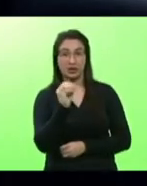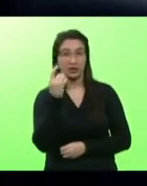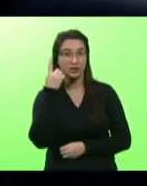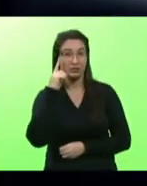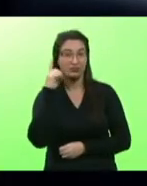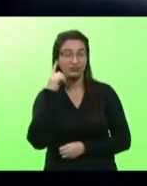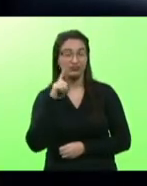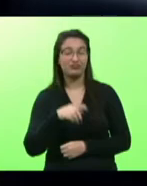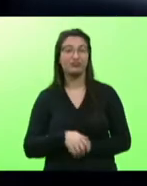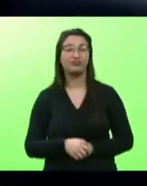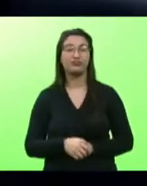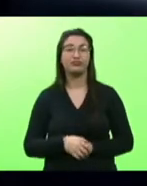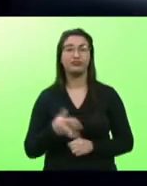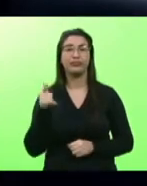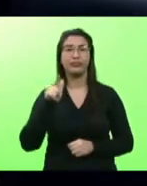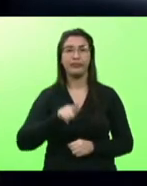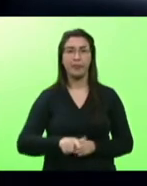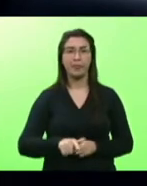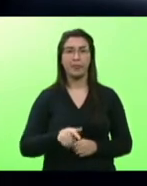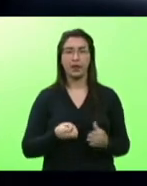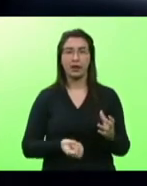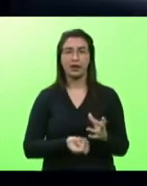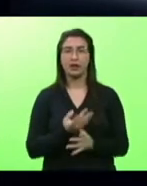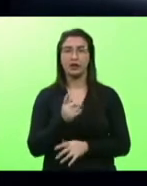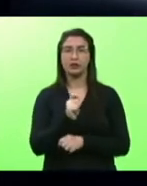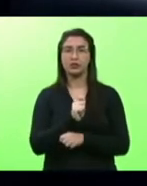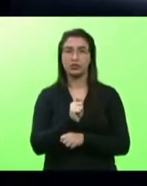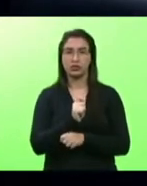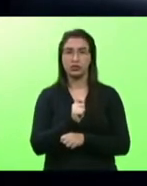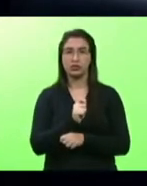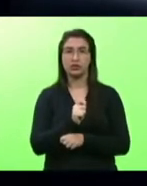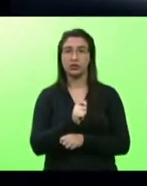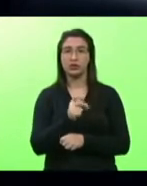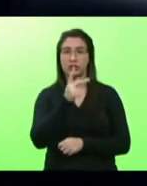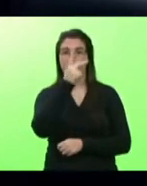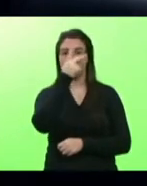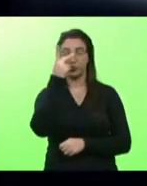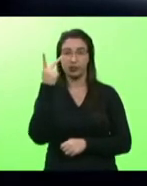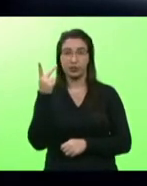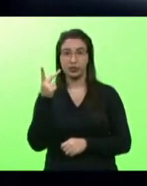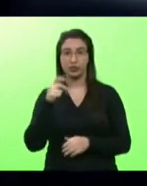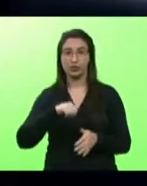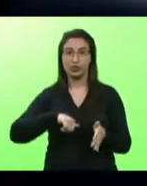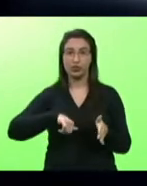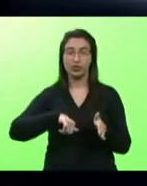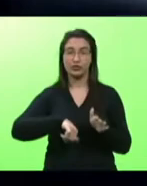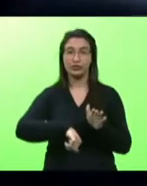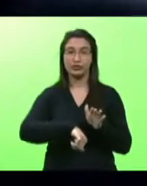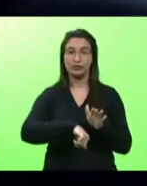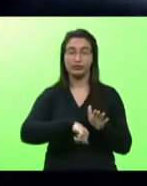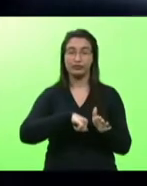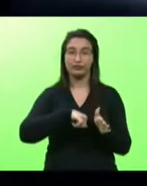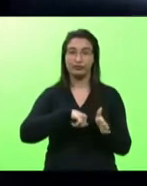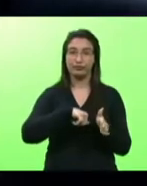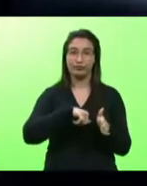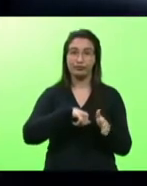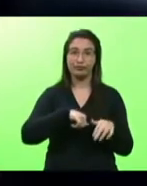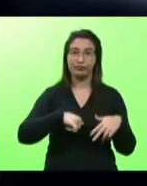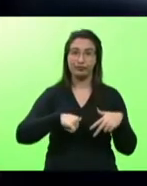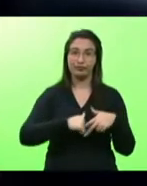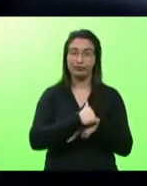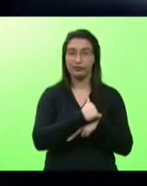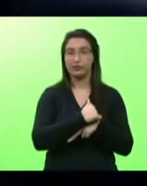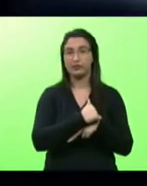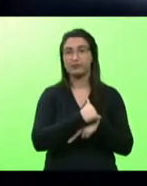criação de uma associação das vítimas da covid porque infelizmente tem as vítimas